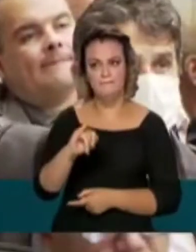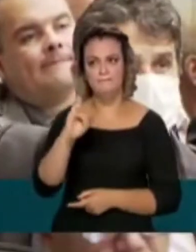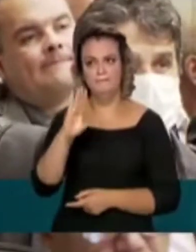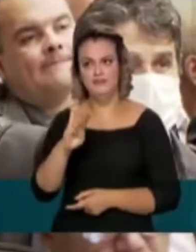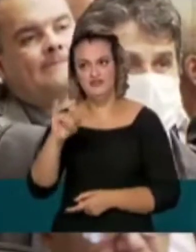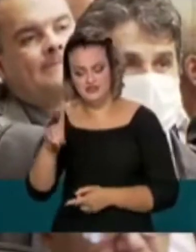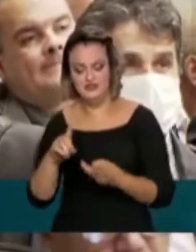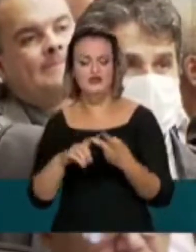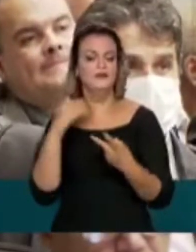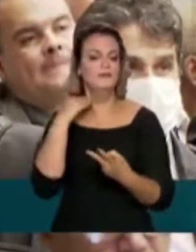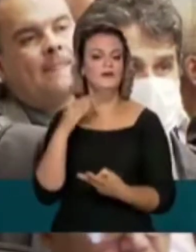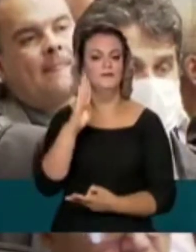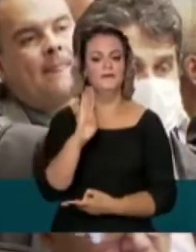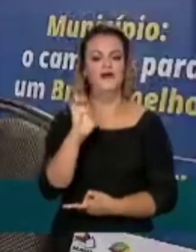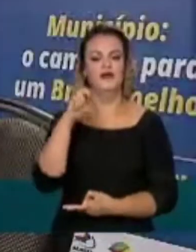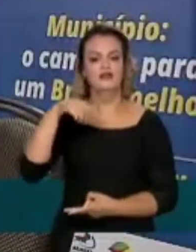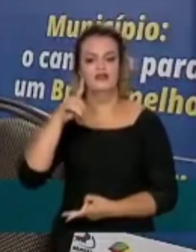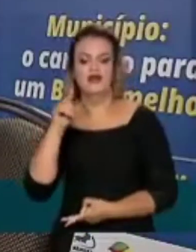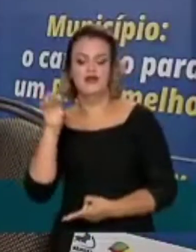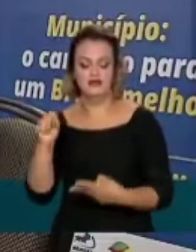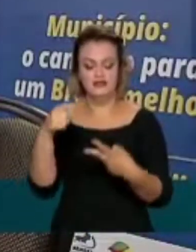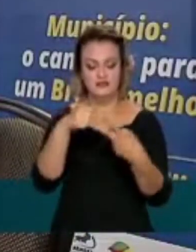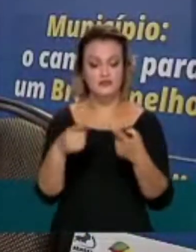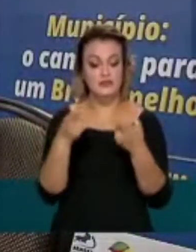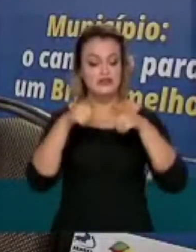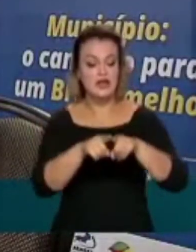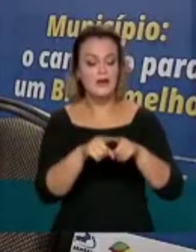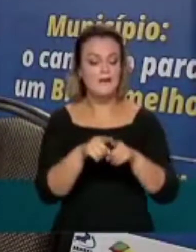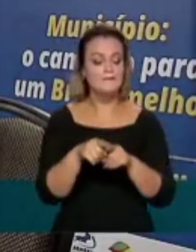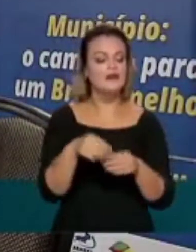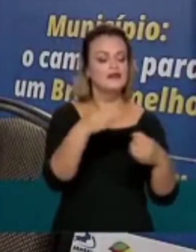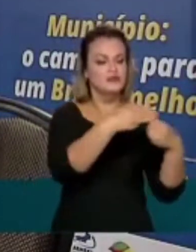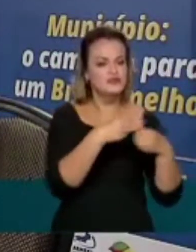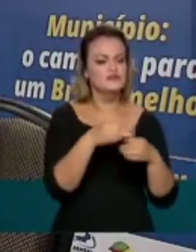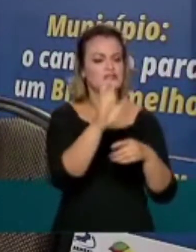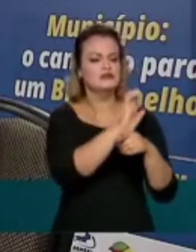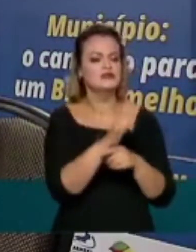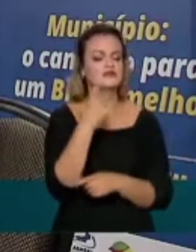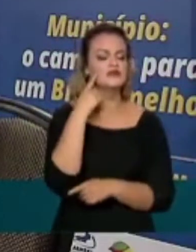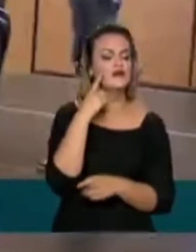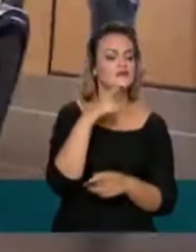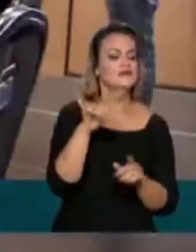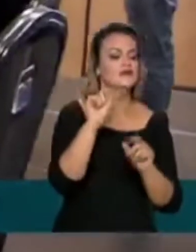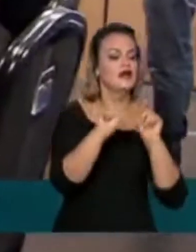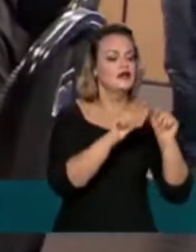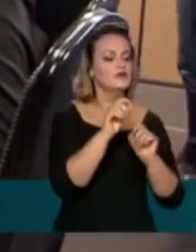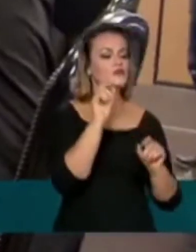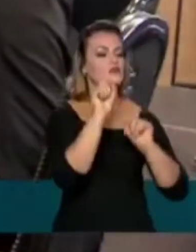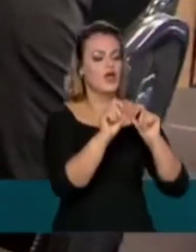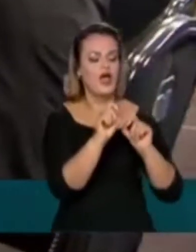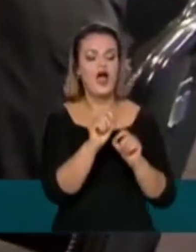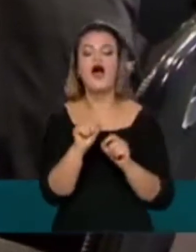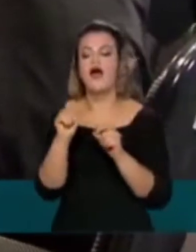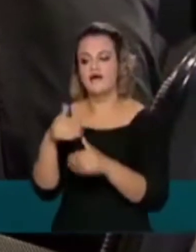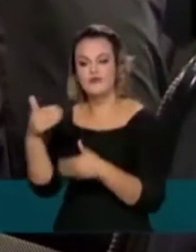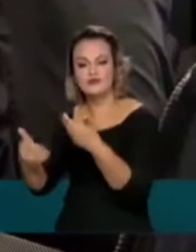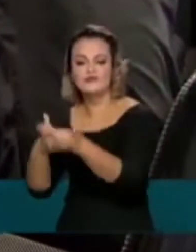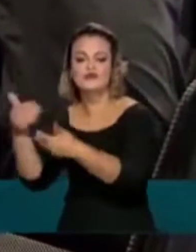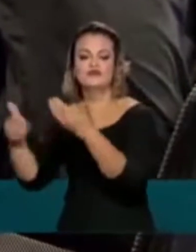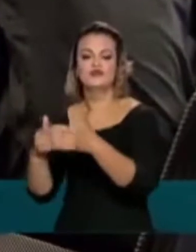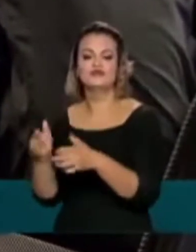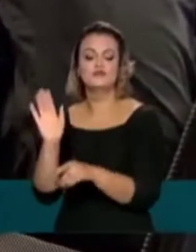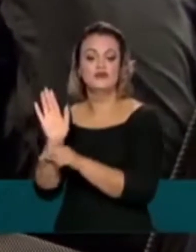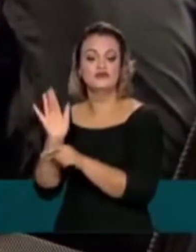que municípios e estados façam um diagnóstico, desenhem um plano de ação e iniciem um processo de